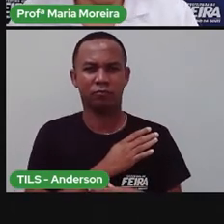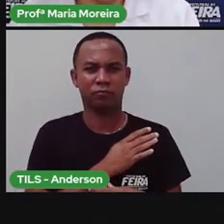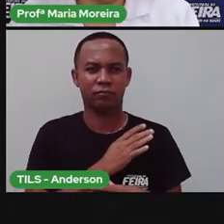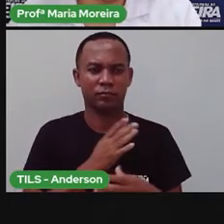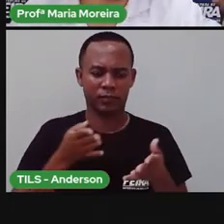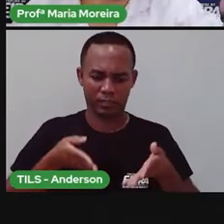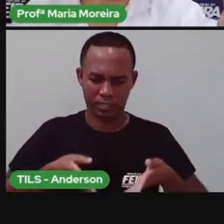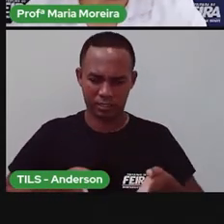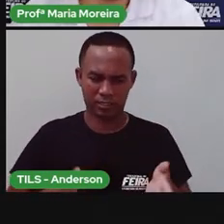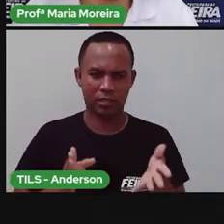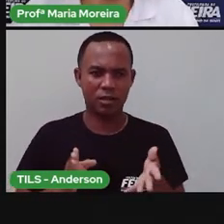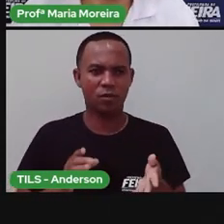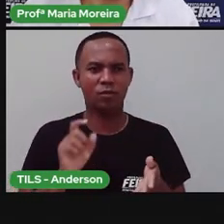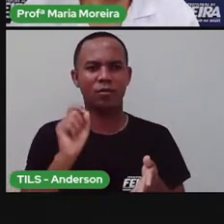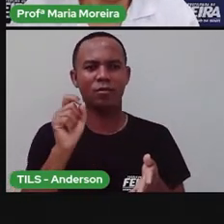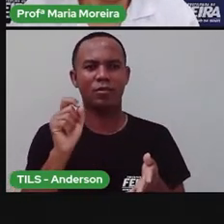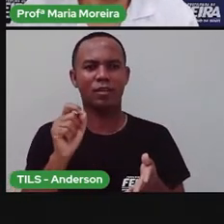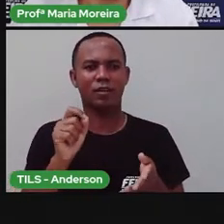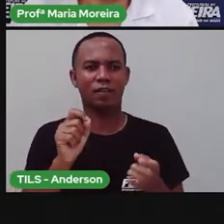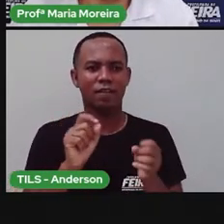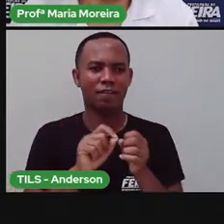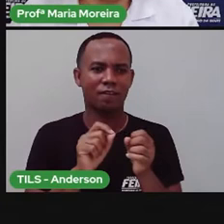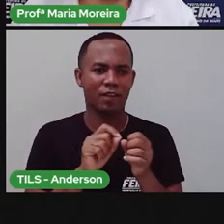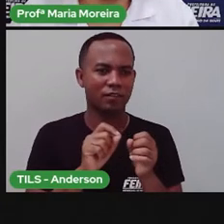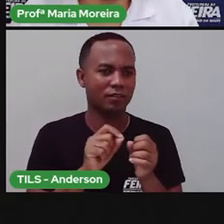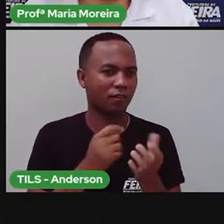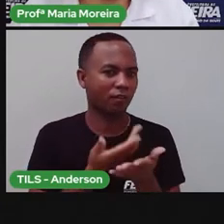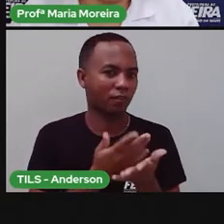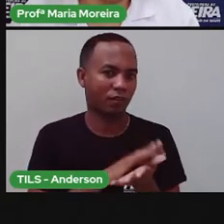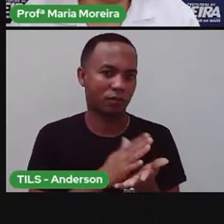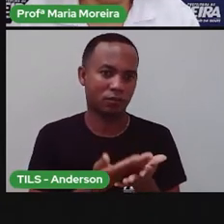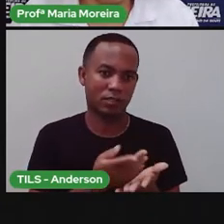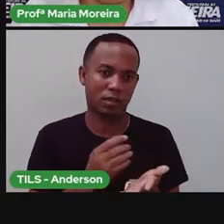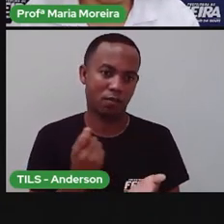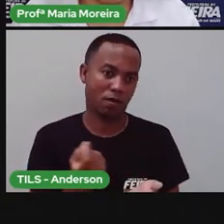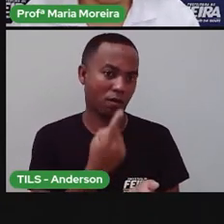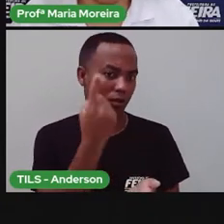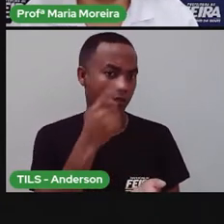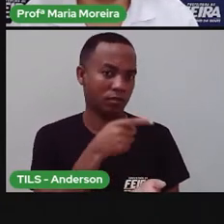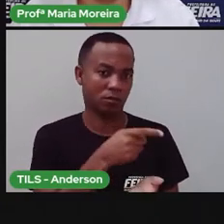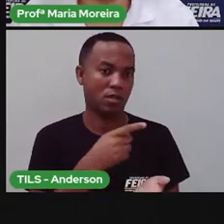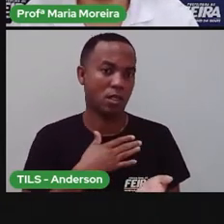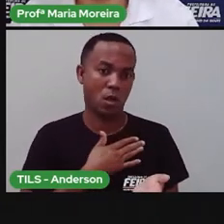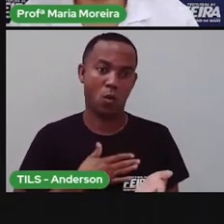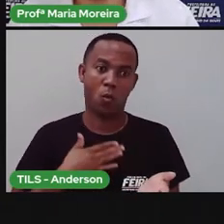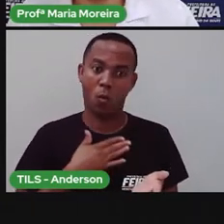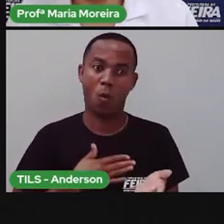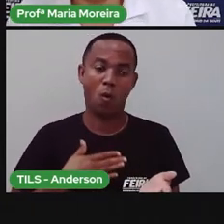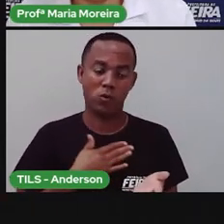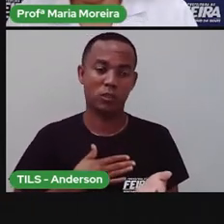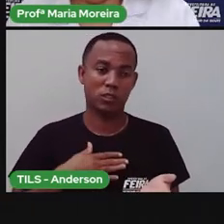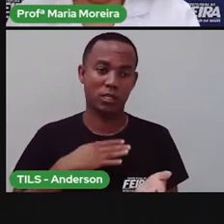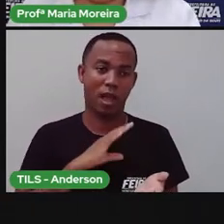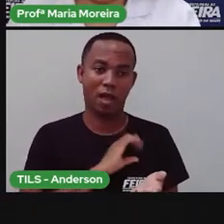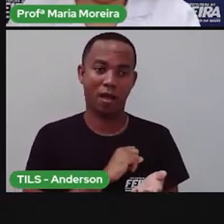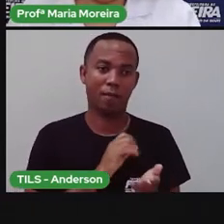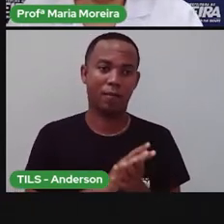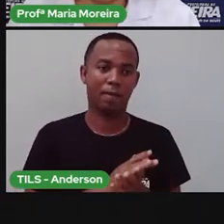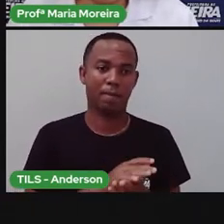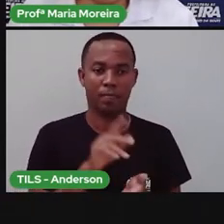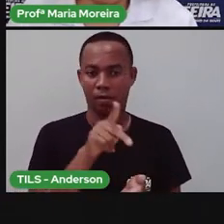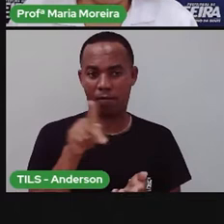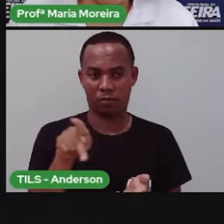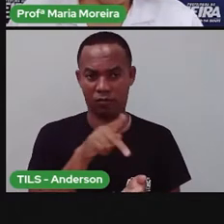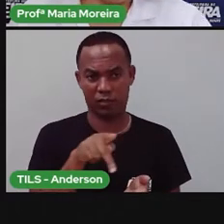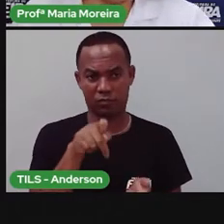Então, Anderson nasceu pra fazer isso aí que ele faz, ser intérprete em Libras, porque ele é muito bom, gente. Eu nasci pra